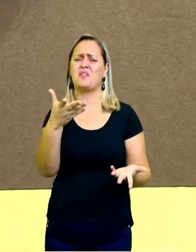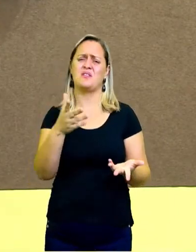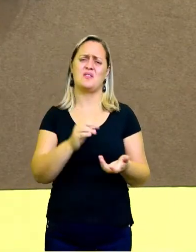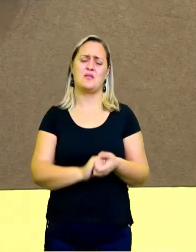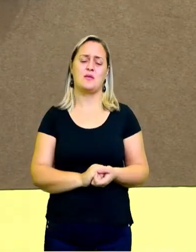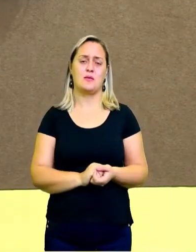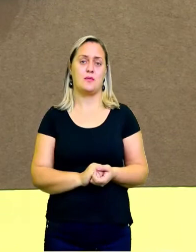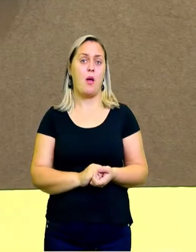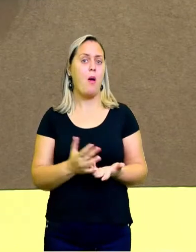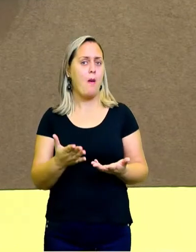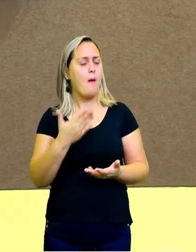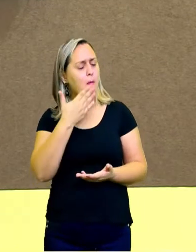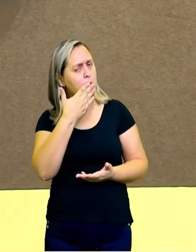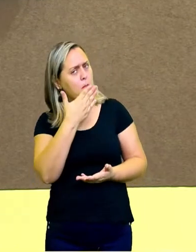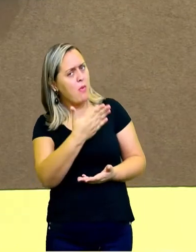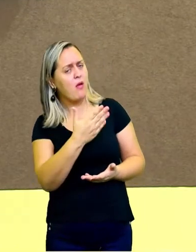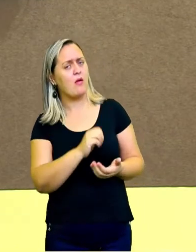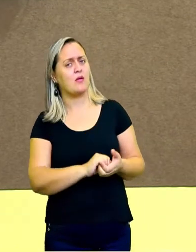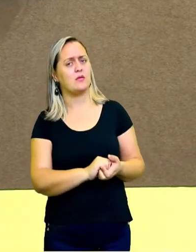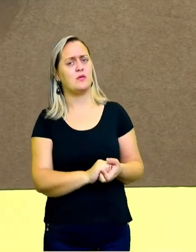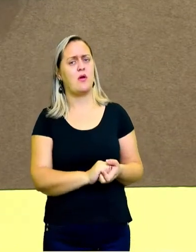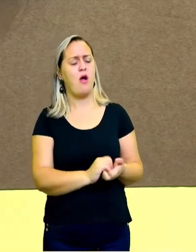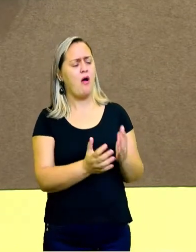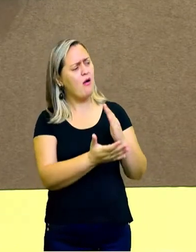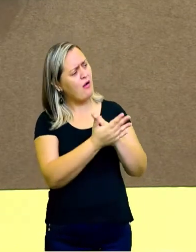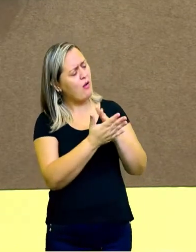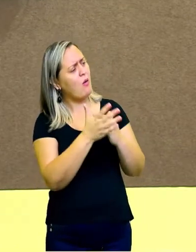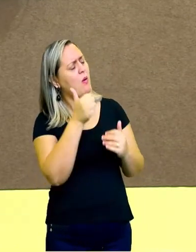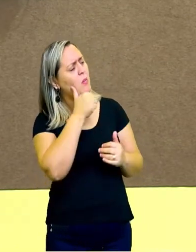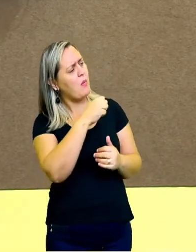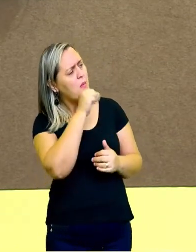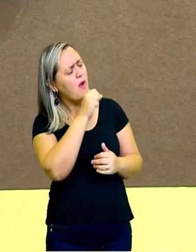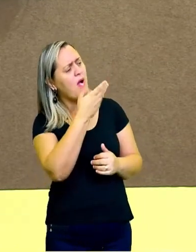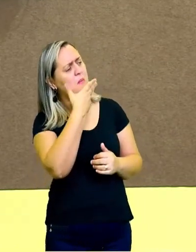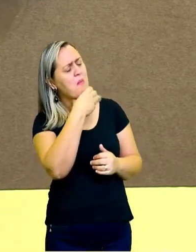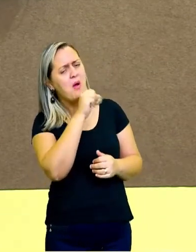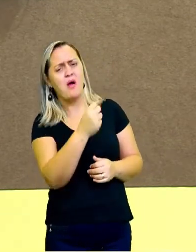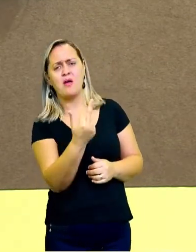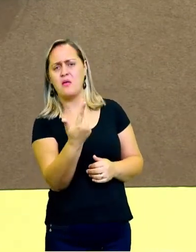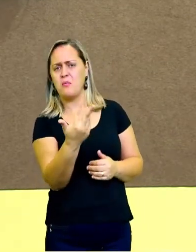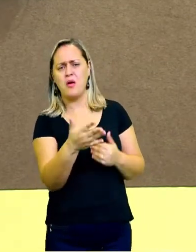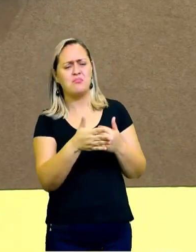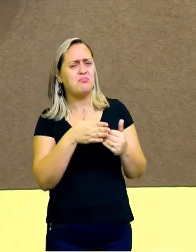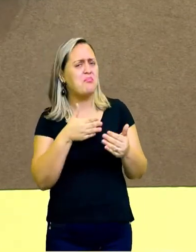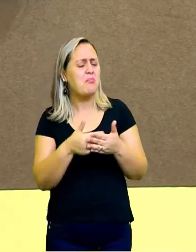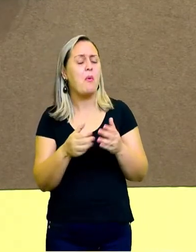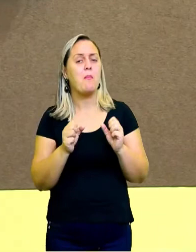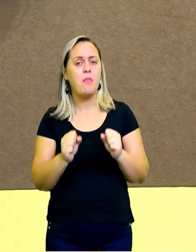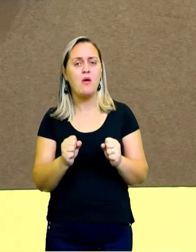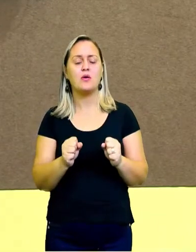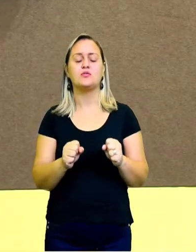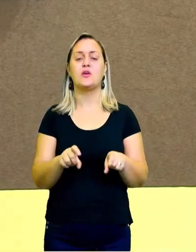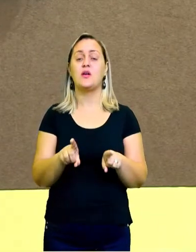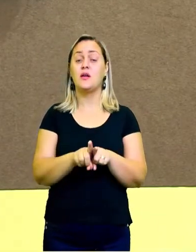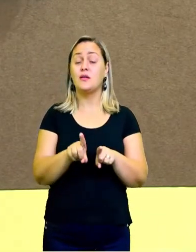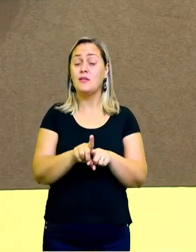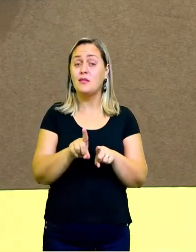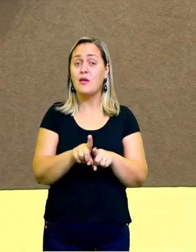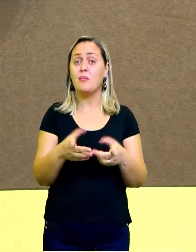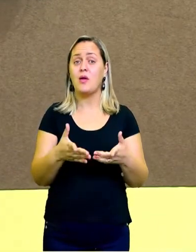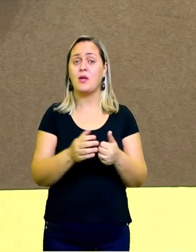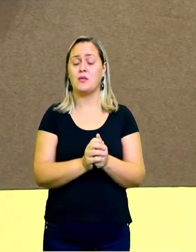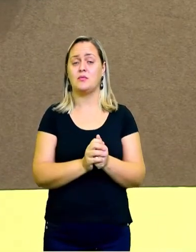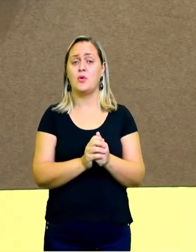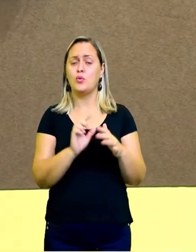entre no nosso chat, converse com o seu professor de arte aí na sua escola, peça orientações, peça dicas e vamos fazer um combinado.